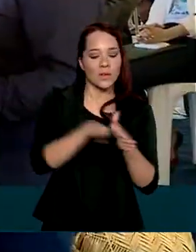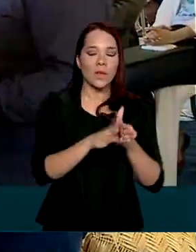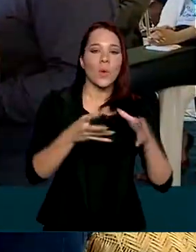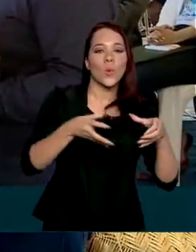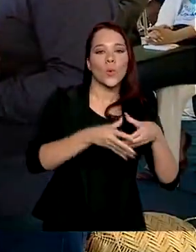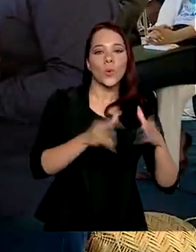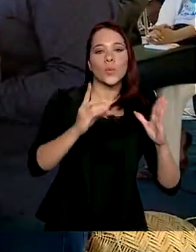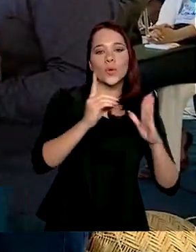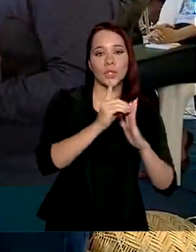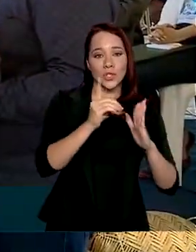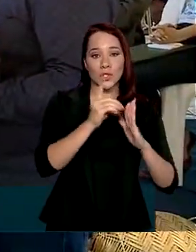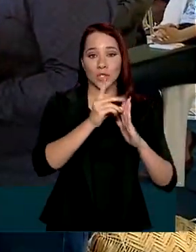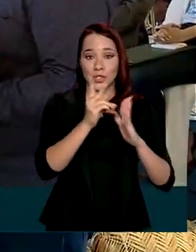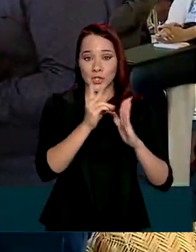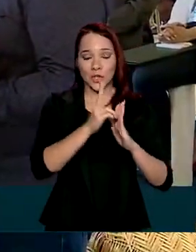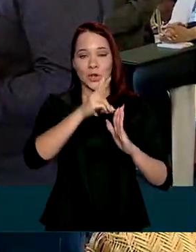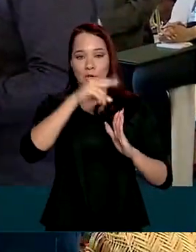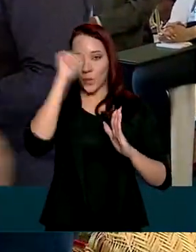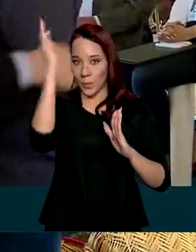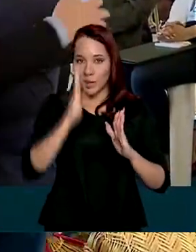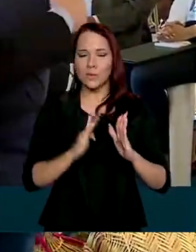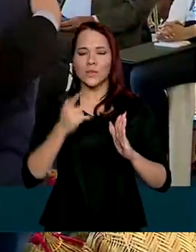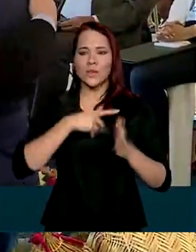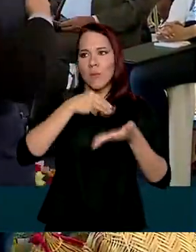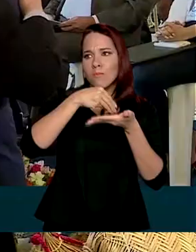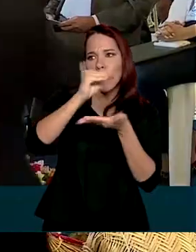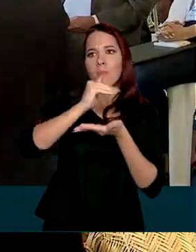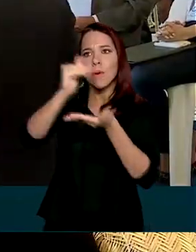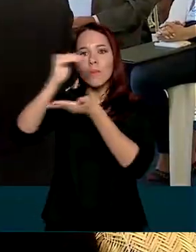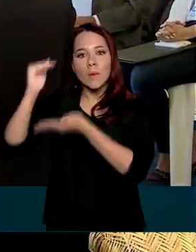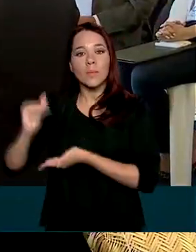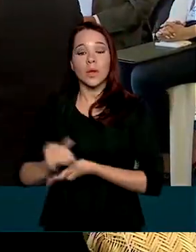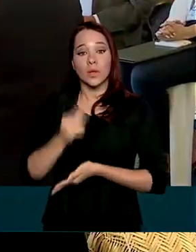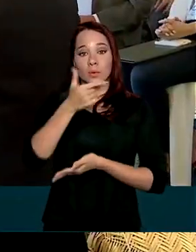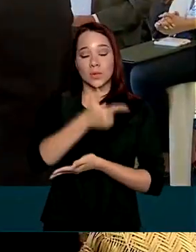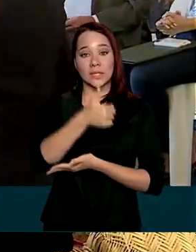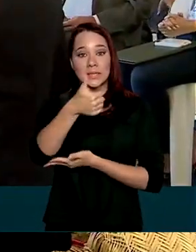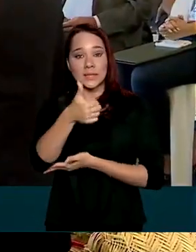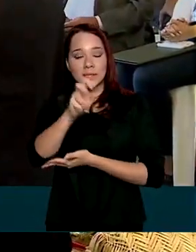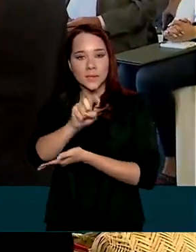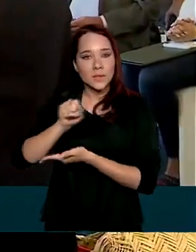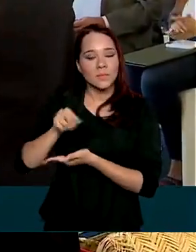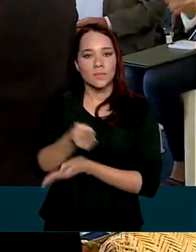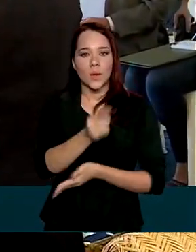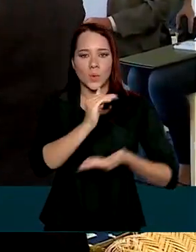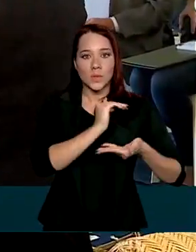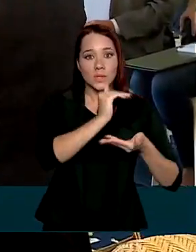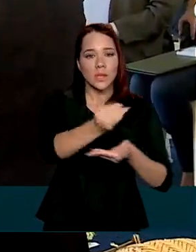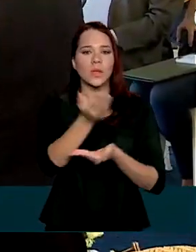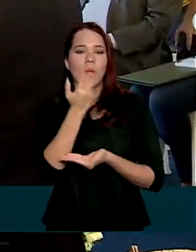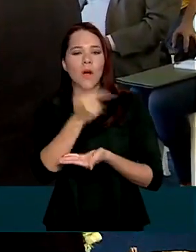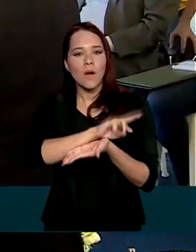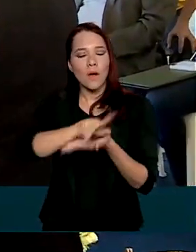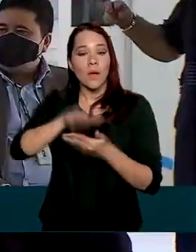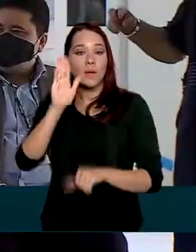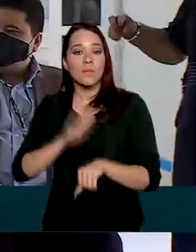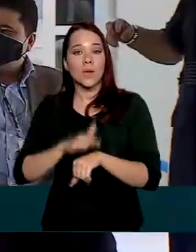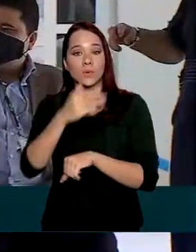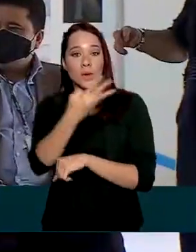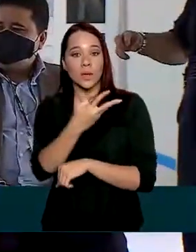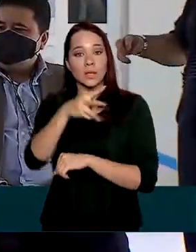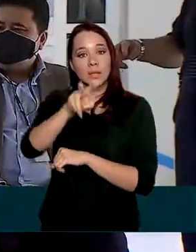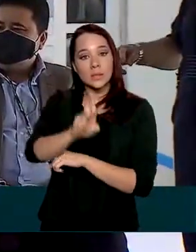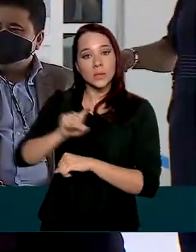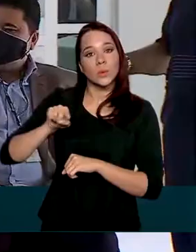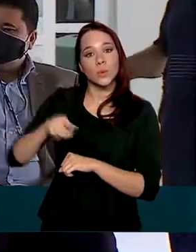indígenas do país, onde já foram distribuídas cerca de 215 mil cestas básicas e mais de 45 mil